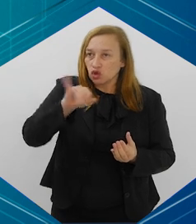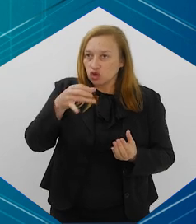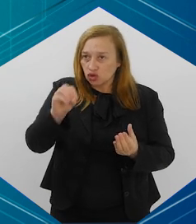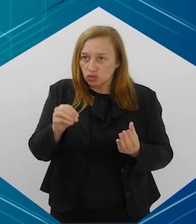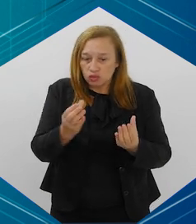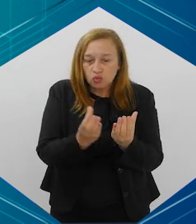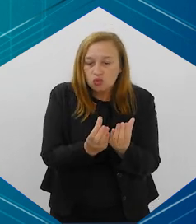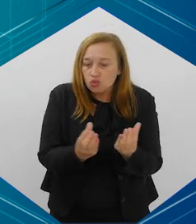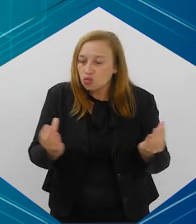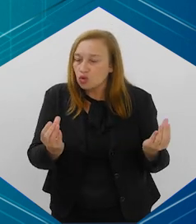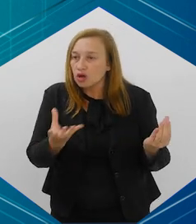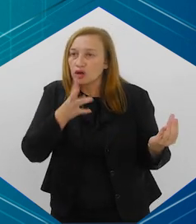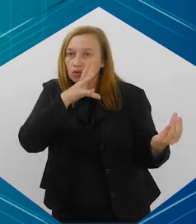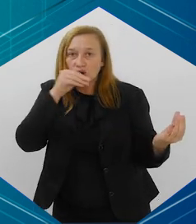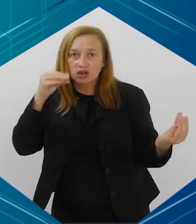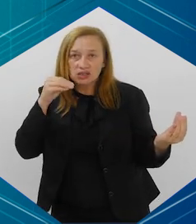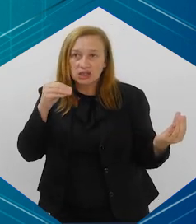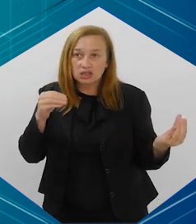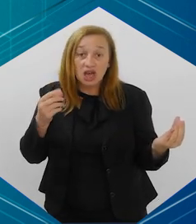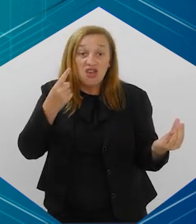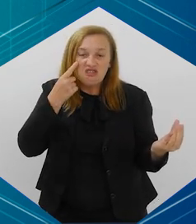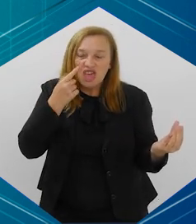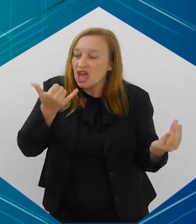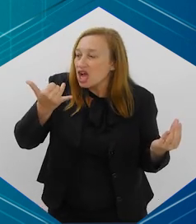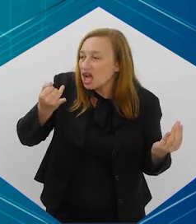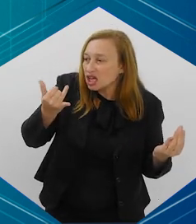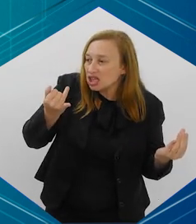jogar esse estojo, as coisas que estão em cima da mesa,